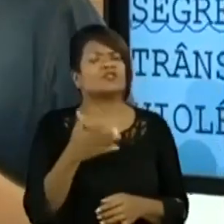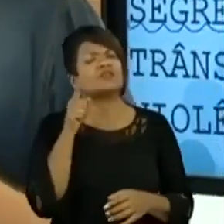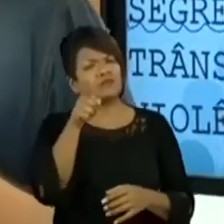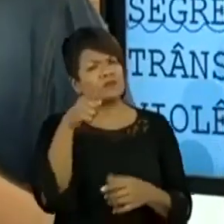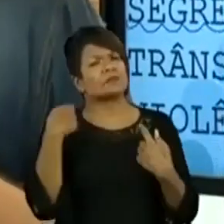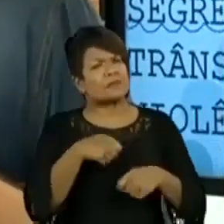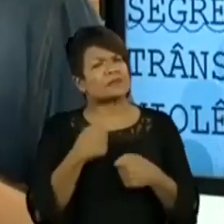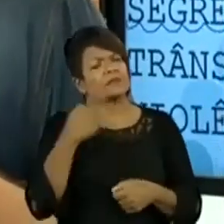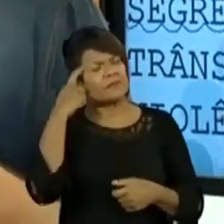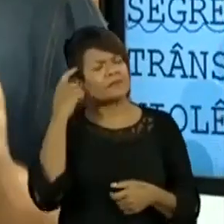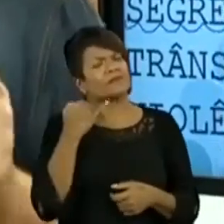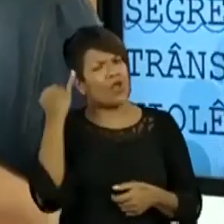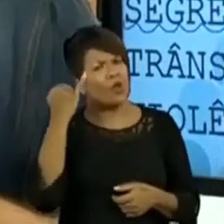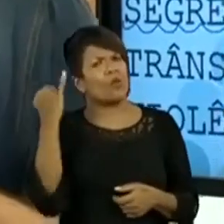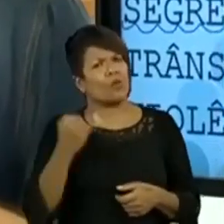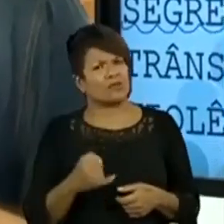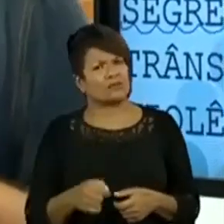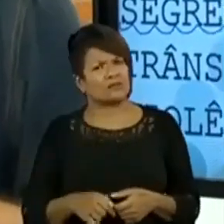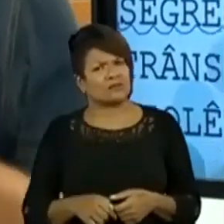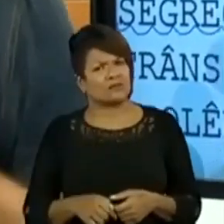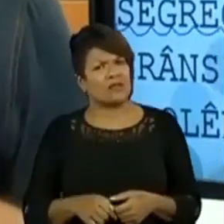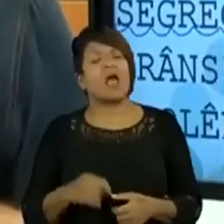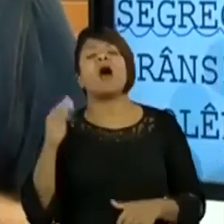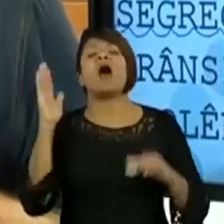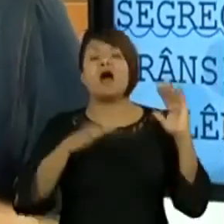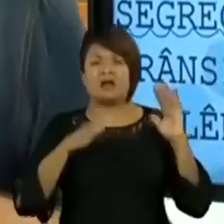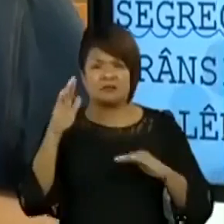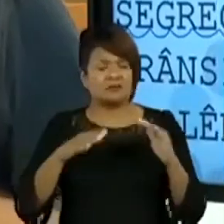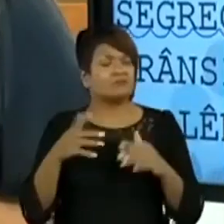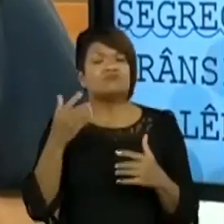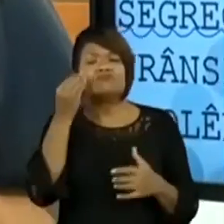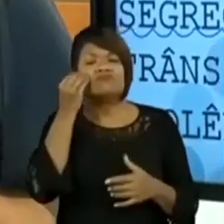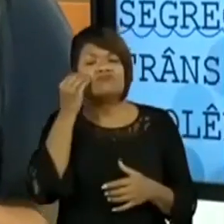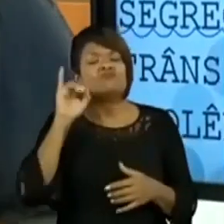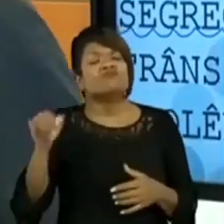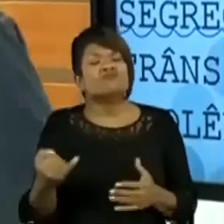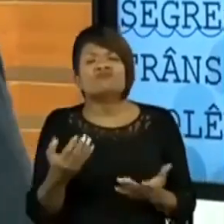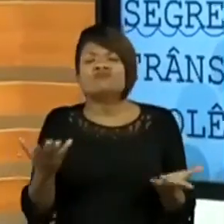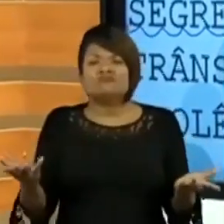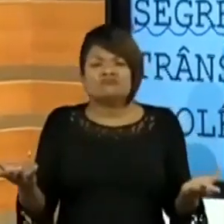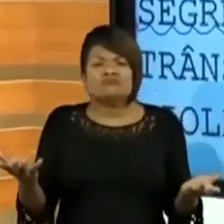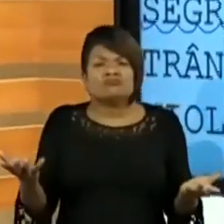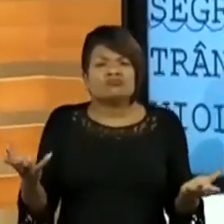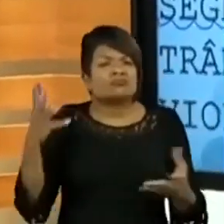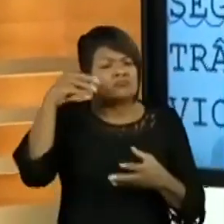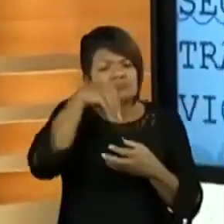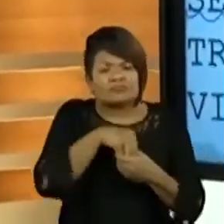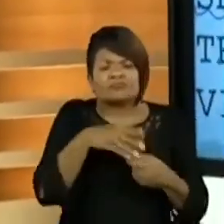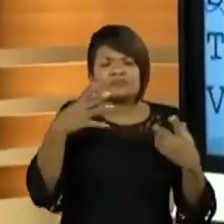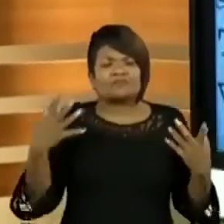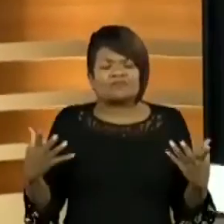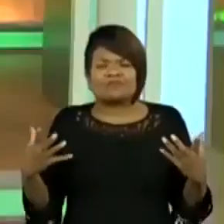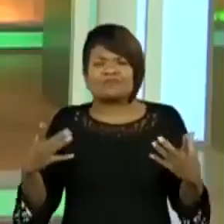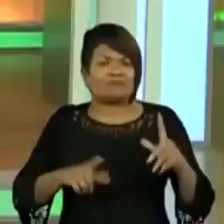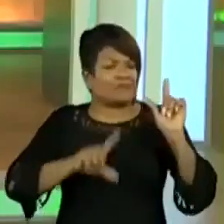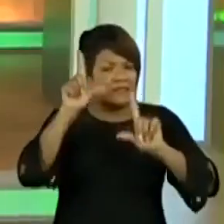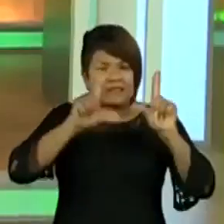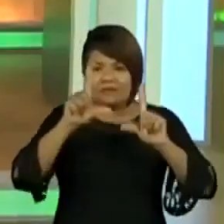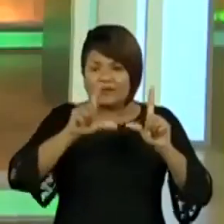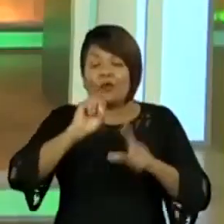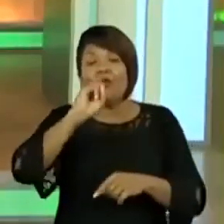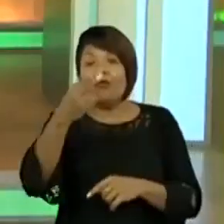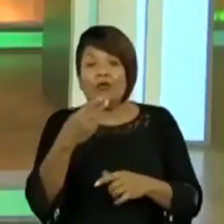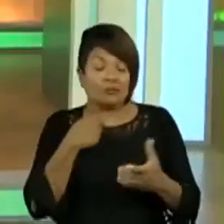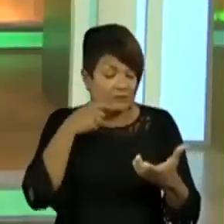também, não têm a oportunidade nem pela TV, tampouco pelo